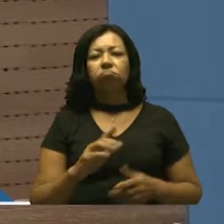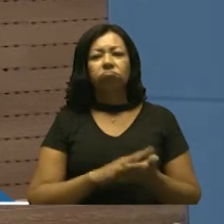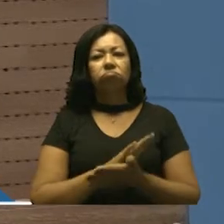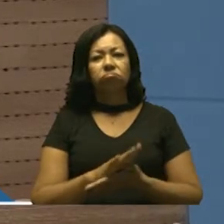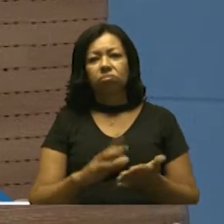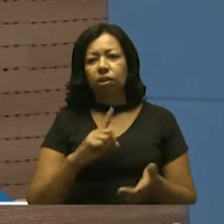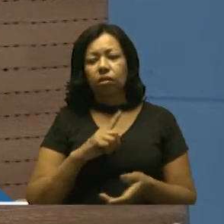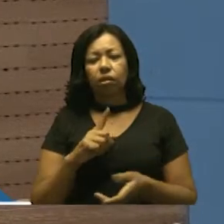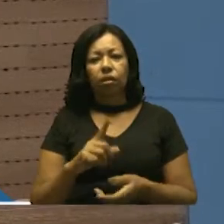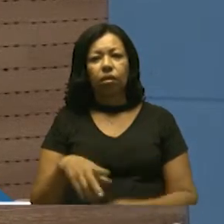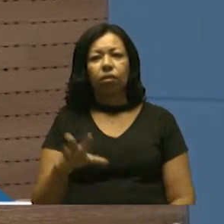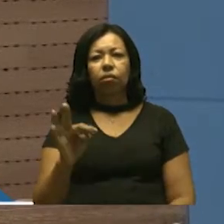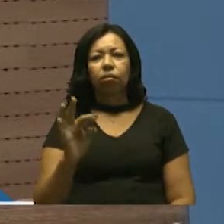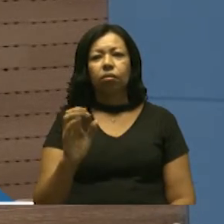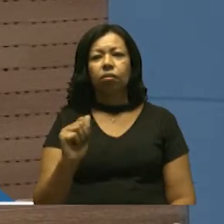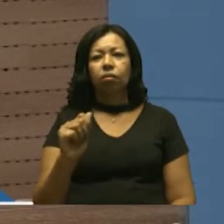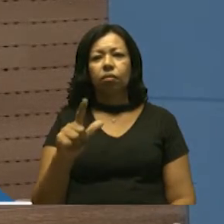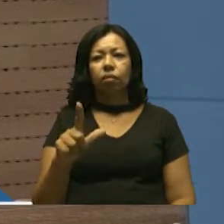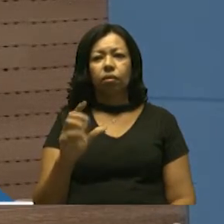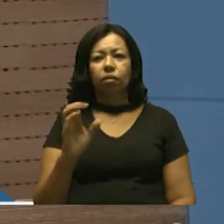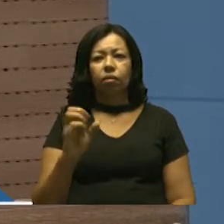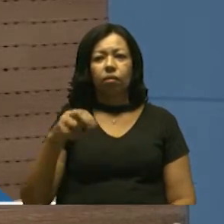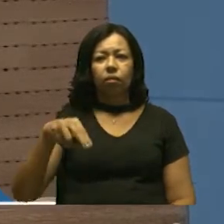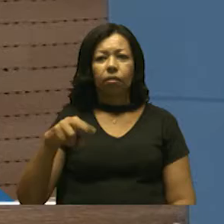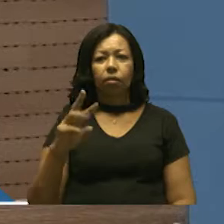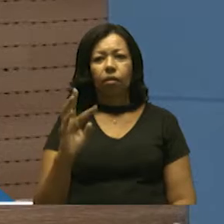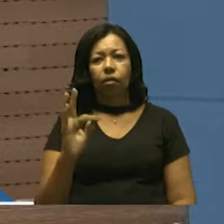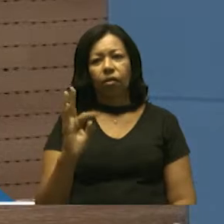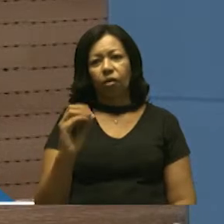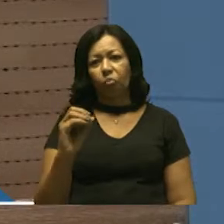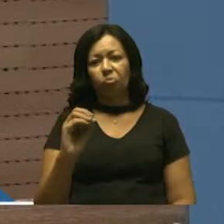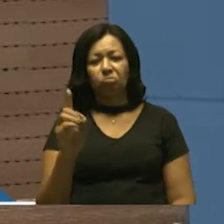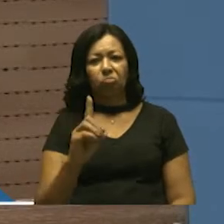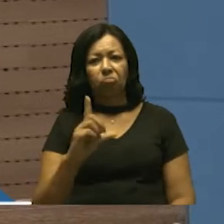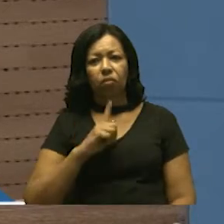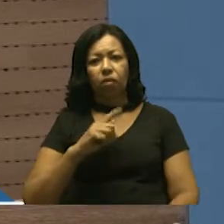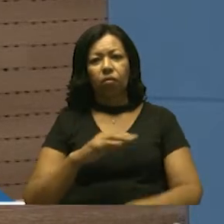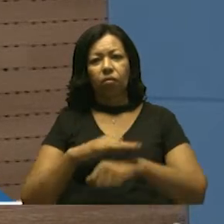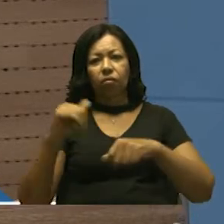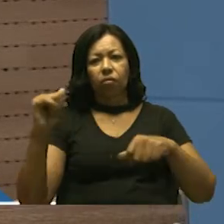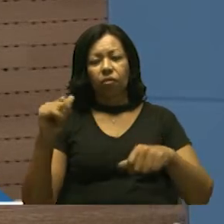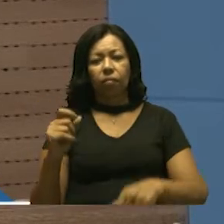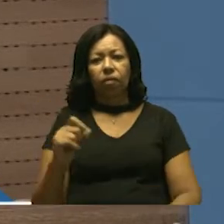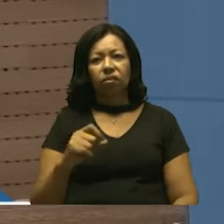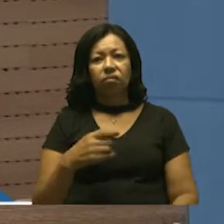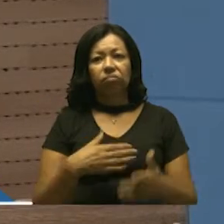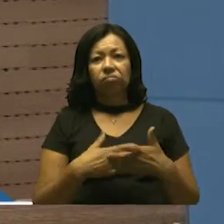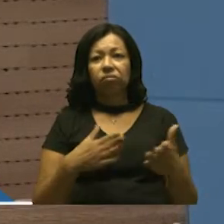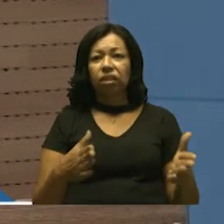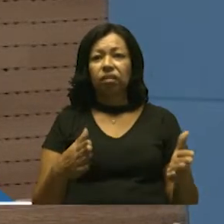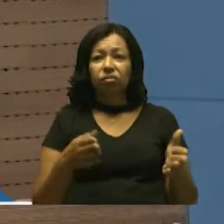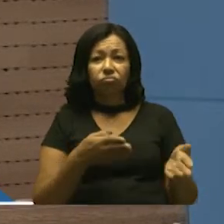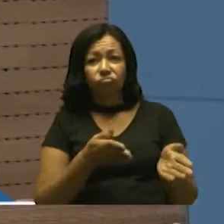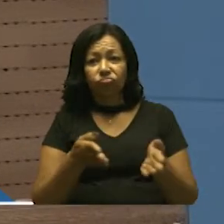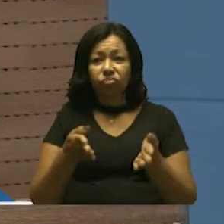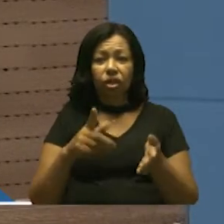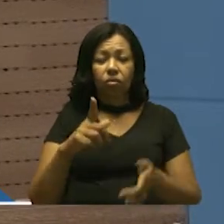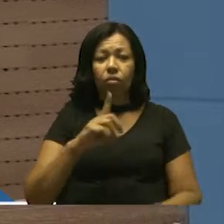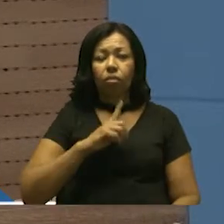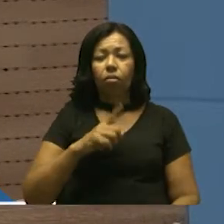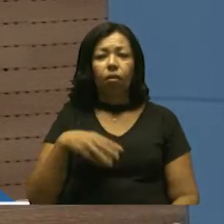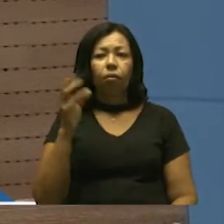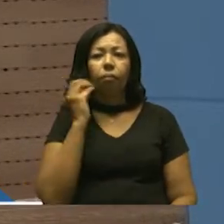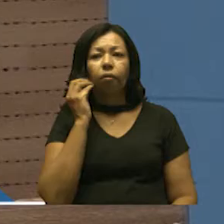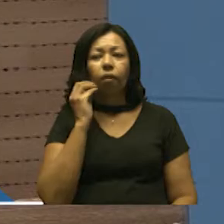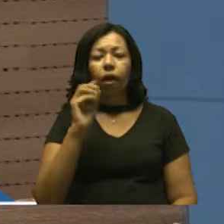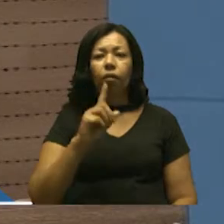quantas crianças aí não têm já esse chamado, e, às vezes, fica perdido por não ter uma oportunidade, por não